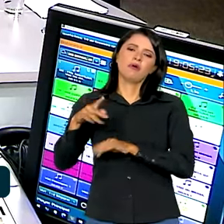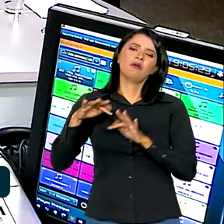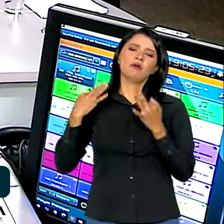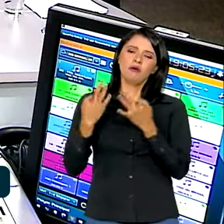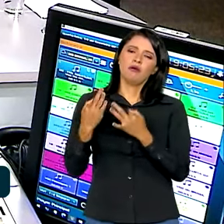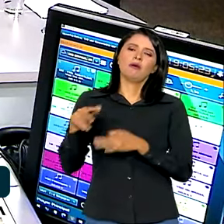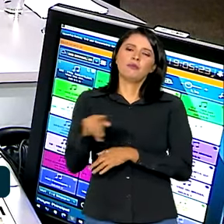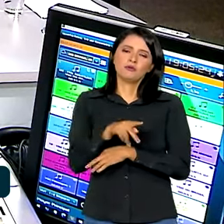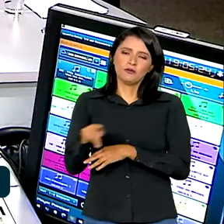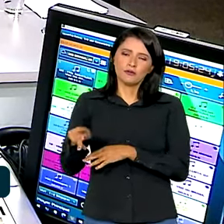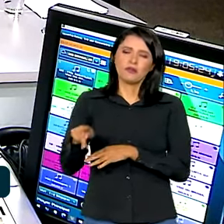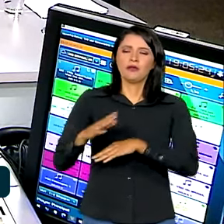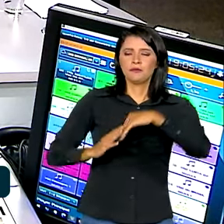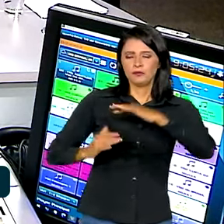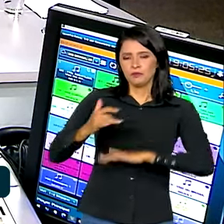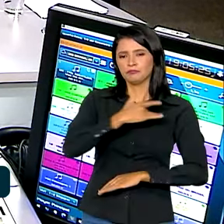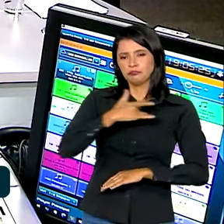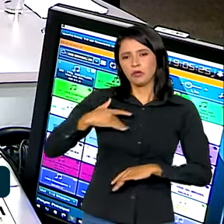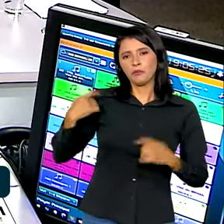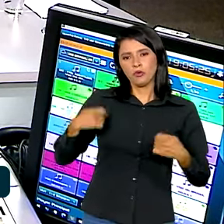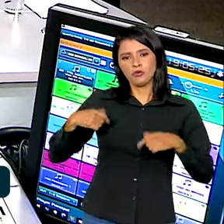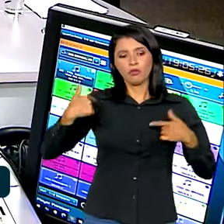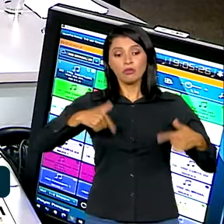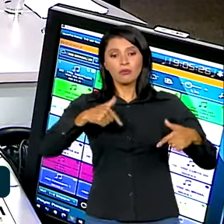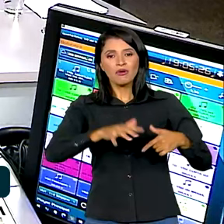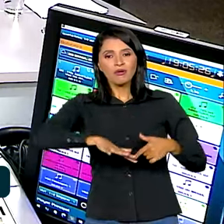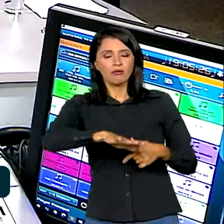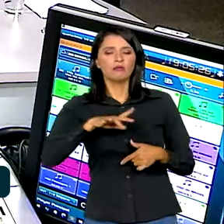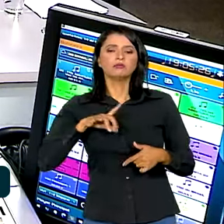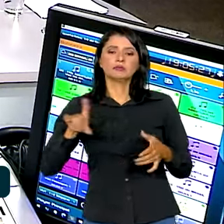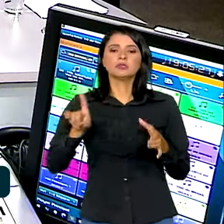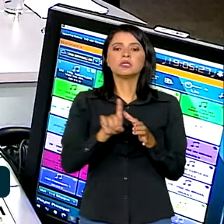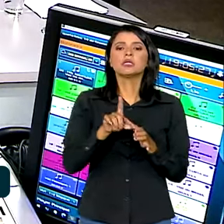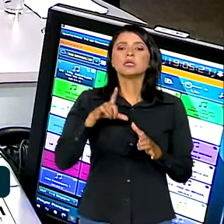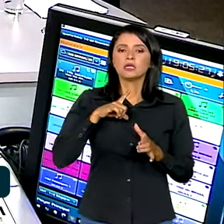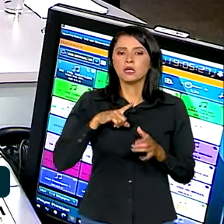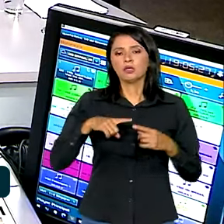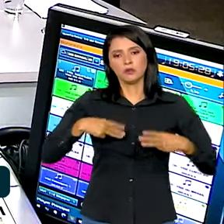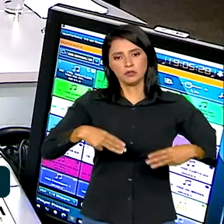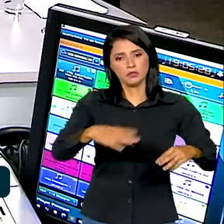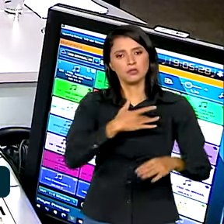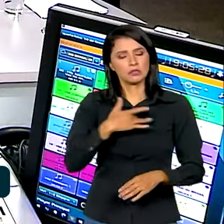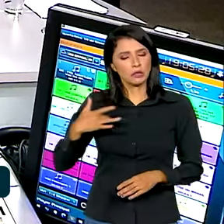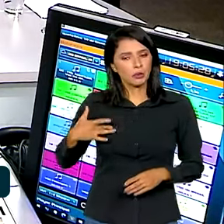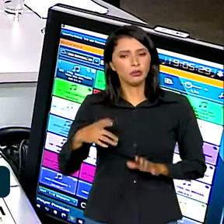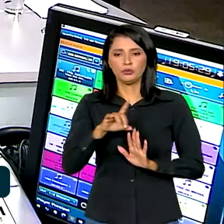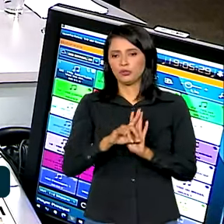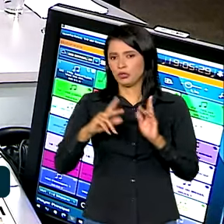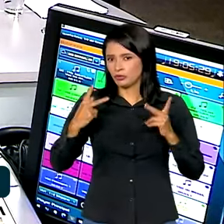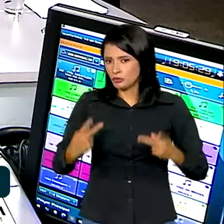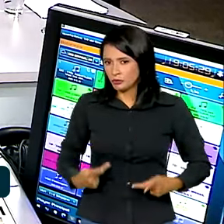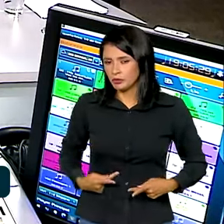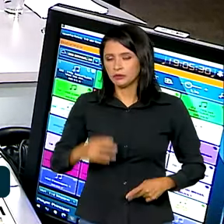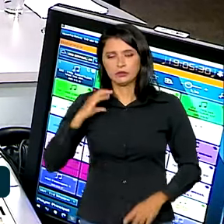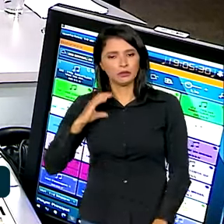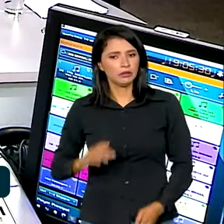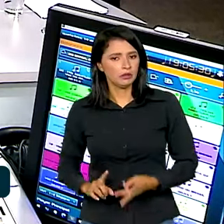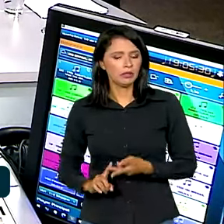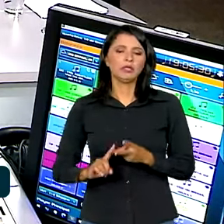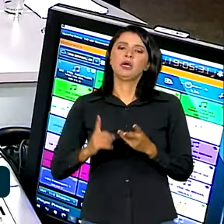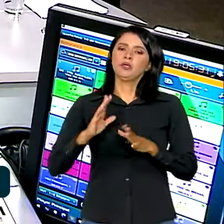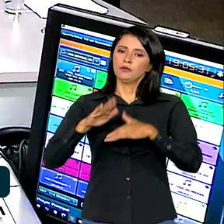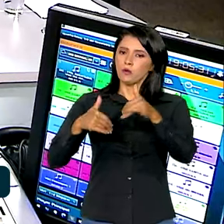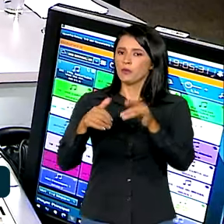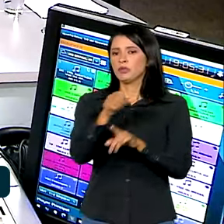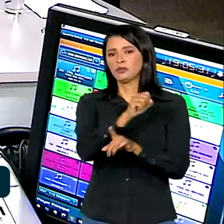para os educadores, para os profissionais de saúde poderem atuar. Então, estão envolvidos aí o Ministério da Saúde, o Ministério de Direitos Humanos e Cidadania, o Ministério do Desenvolvimento